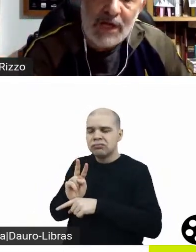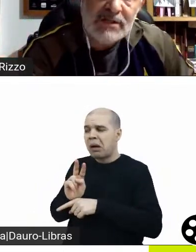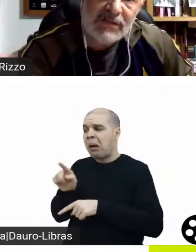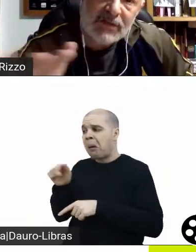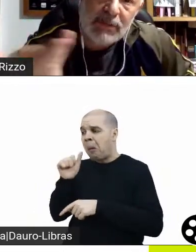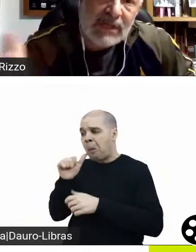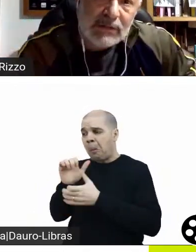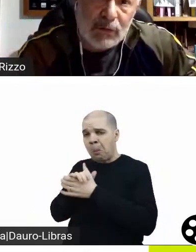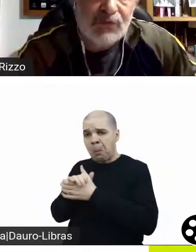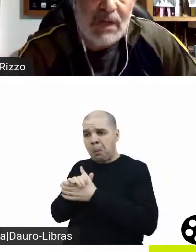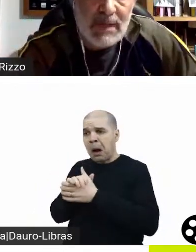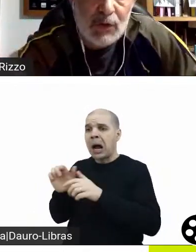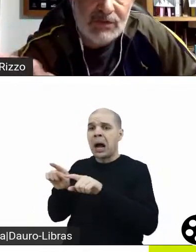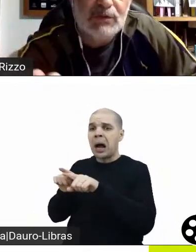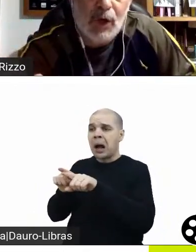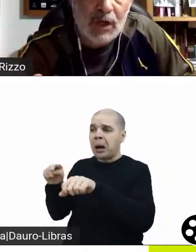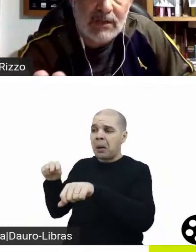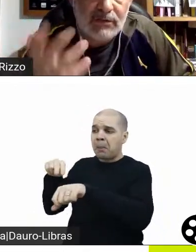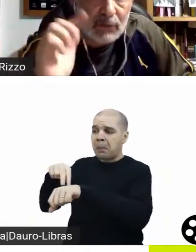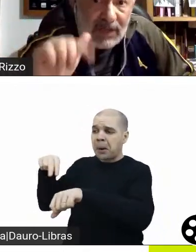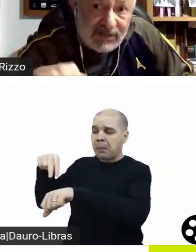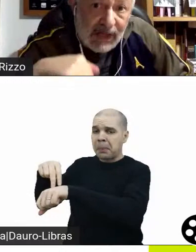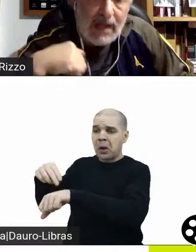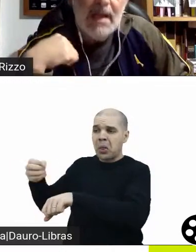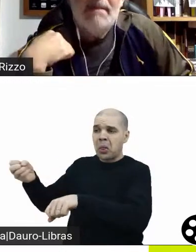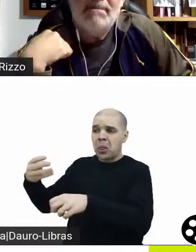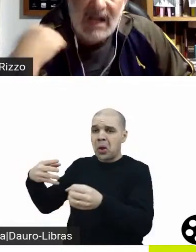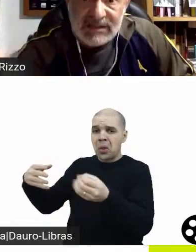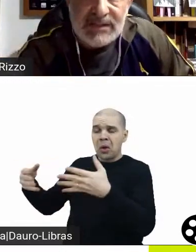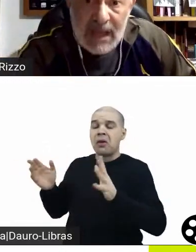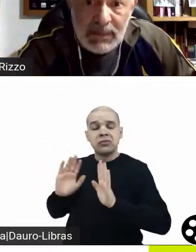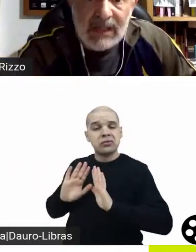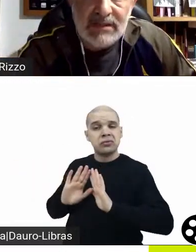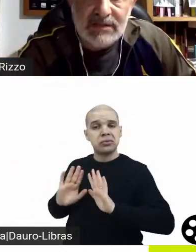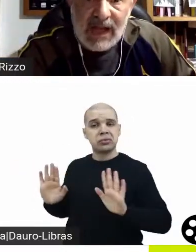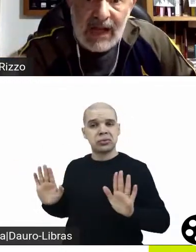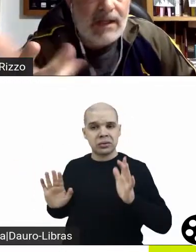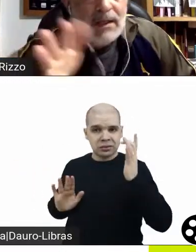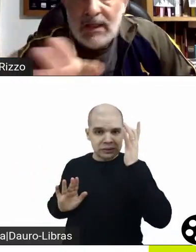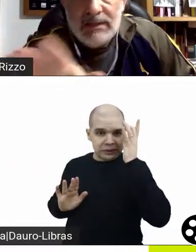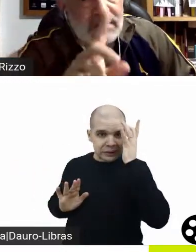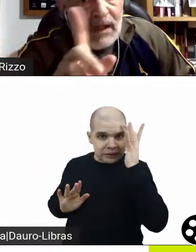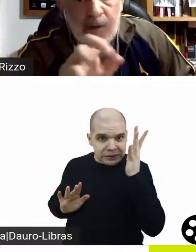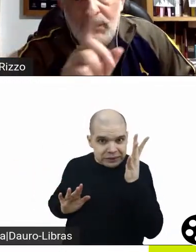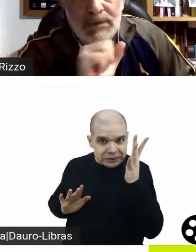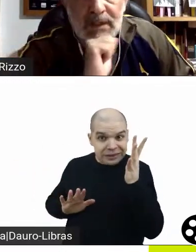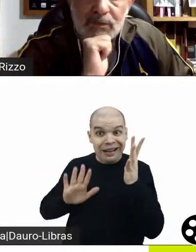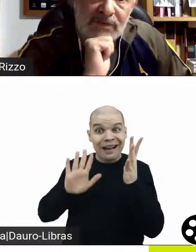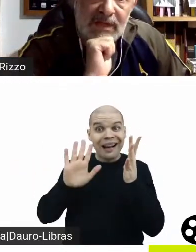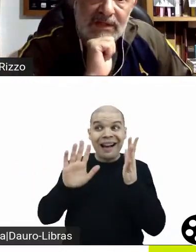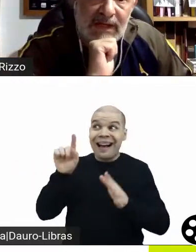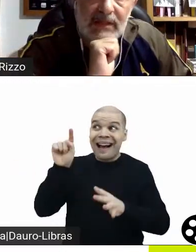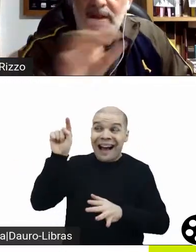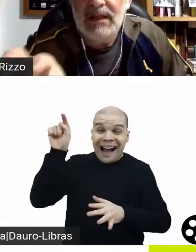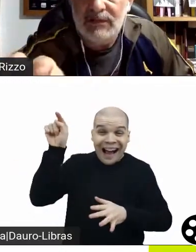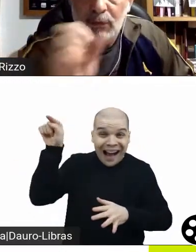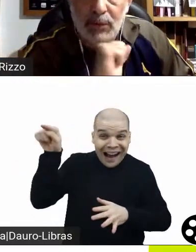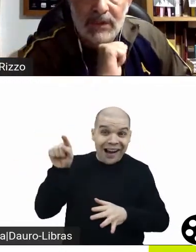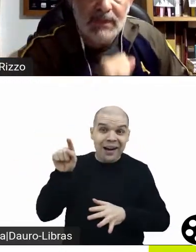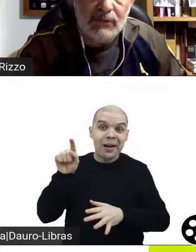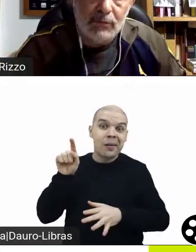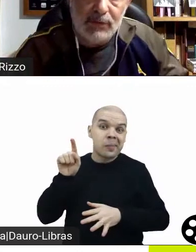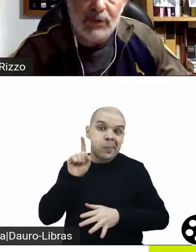gente, vocês estão brincando com 100 milhões de dólares, eu vou gastar mais 100 para lançar, não podemos aceitar